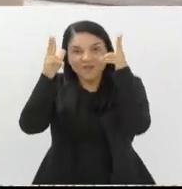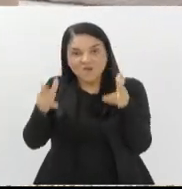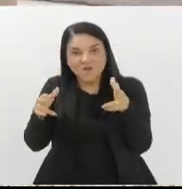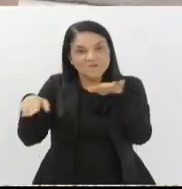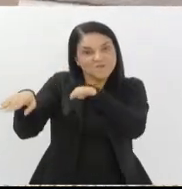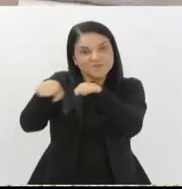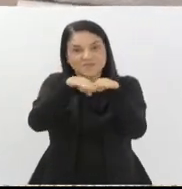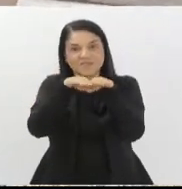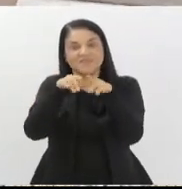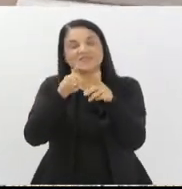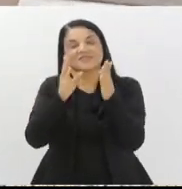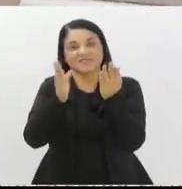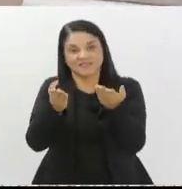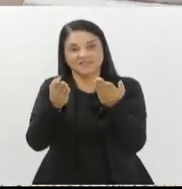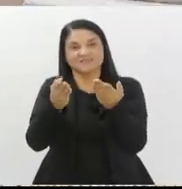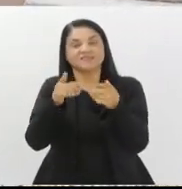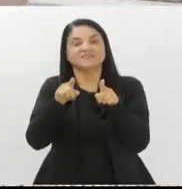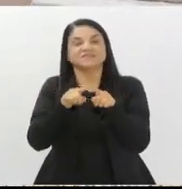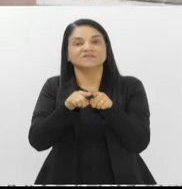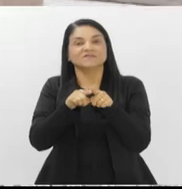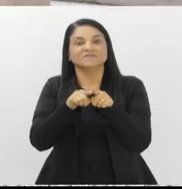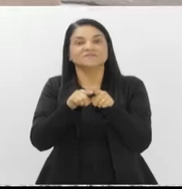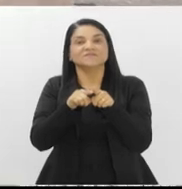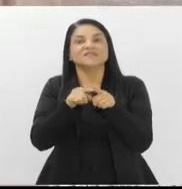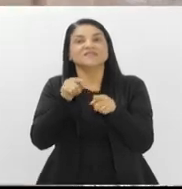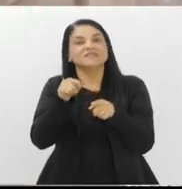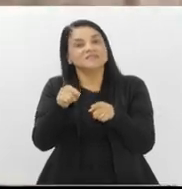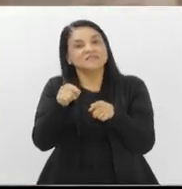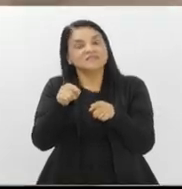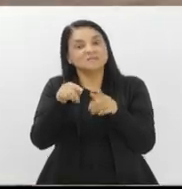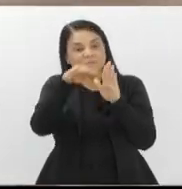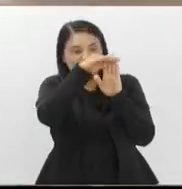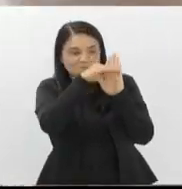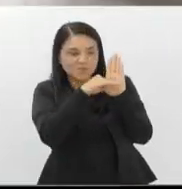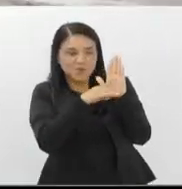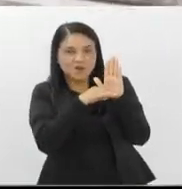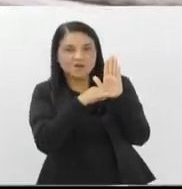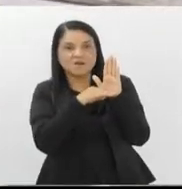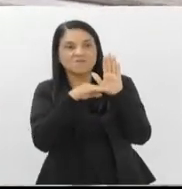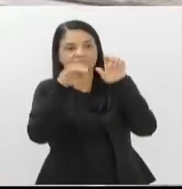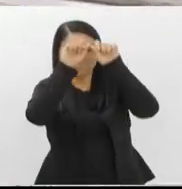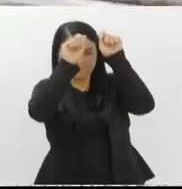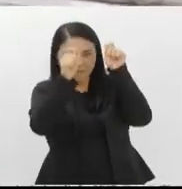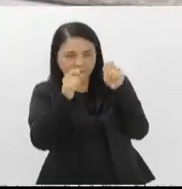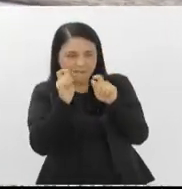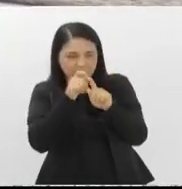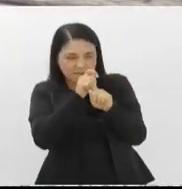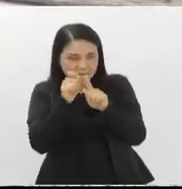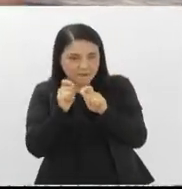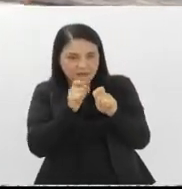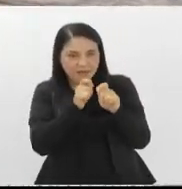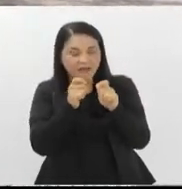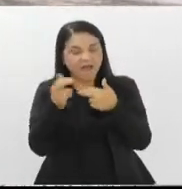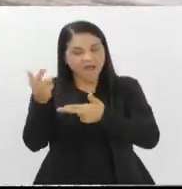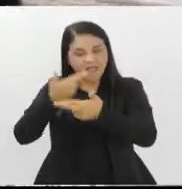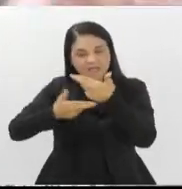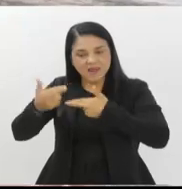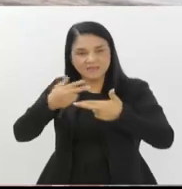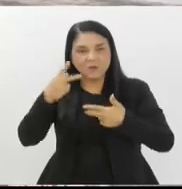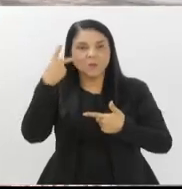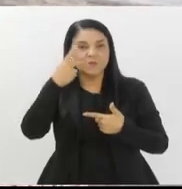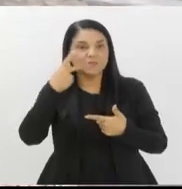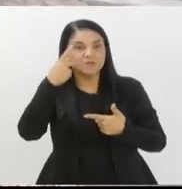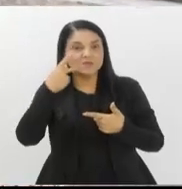dos Democráticos, Fenianos. Então, de certa forma, esse programa decorativo nos faz pensar a relação entre política e